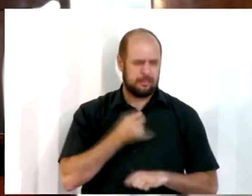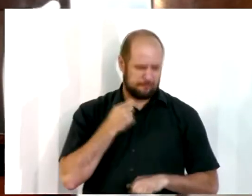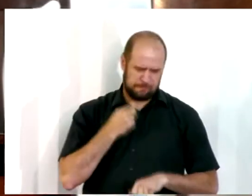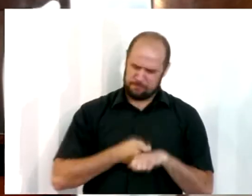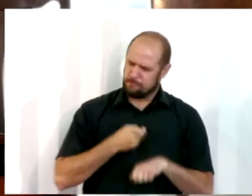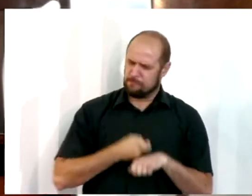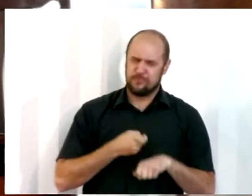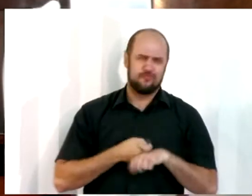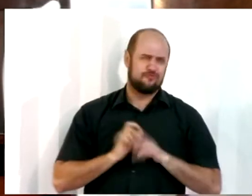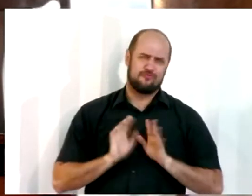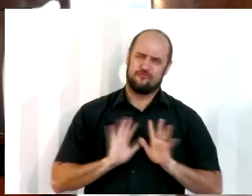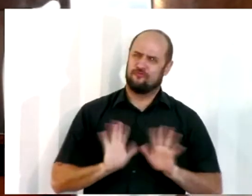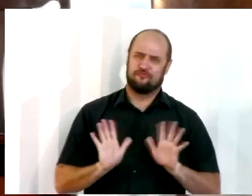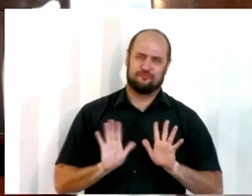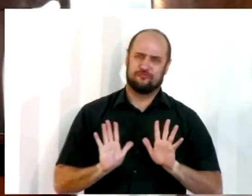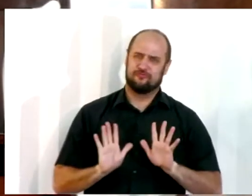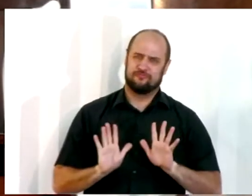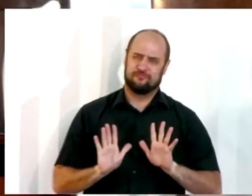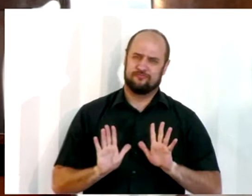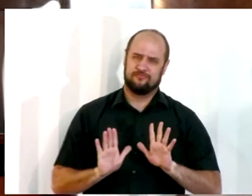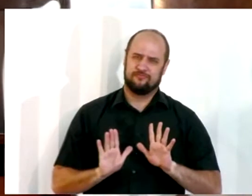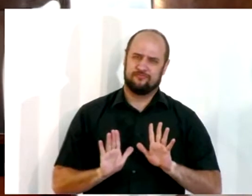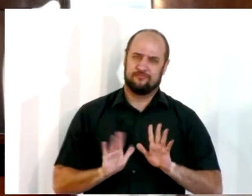endureçais o coração.